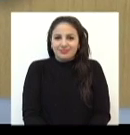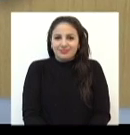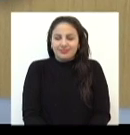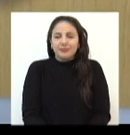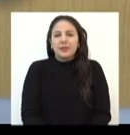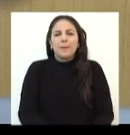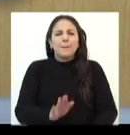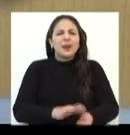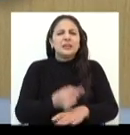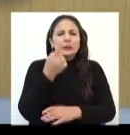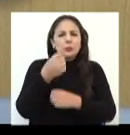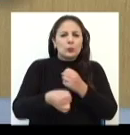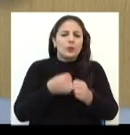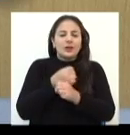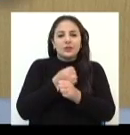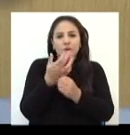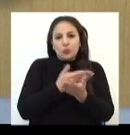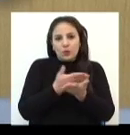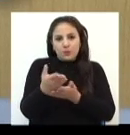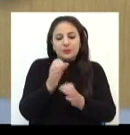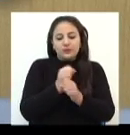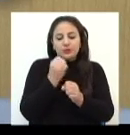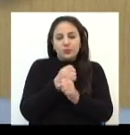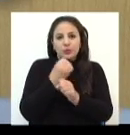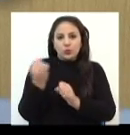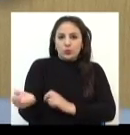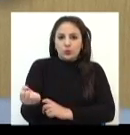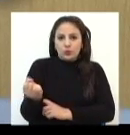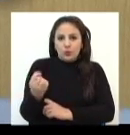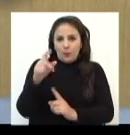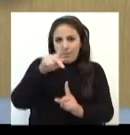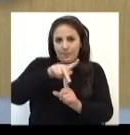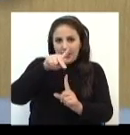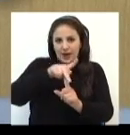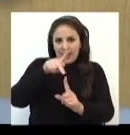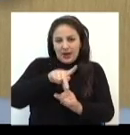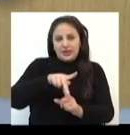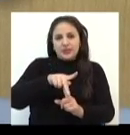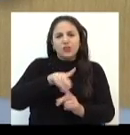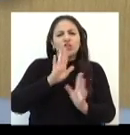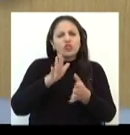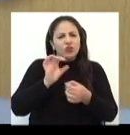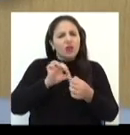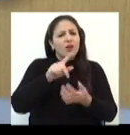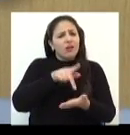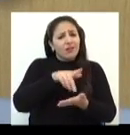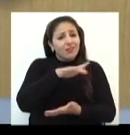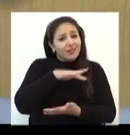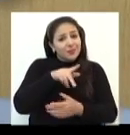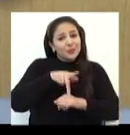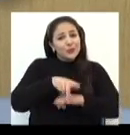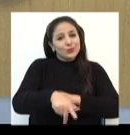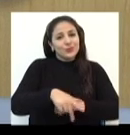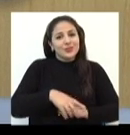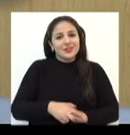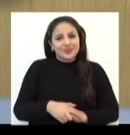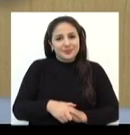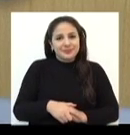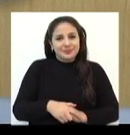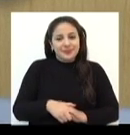Pouco mais de um ano, desde o início das obras, o novo Parque da Gare já é realidade em Passo Fundo.